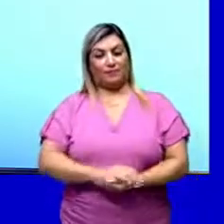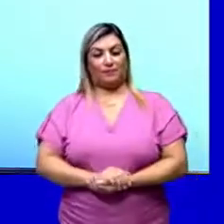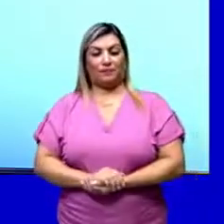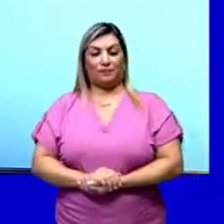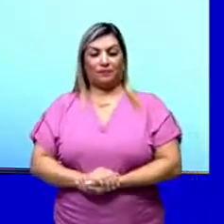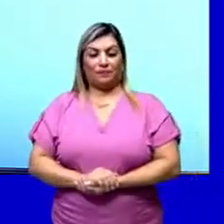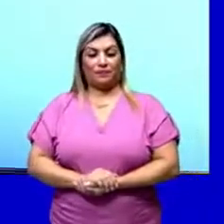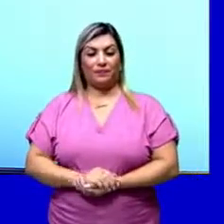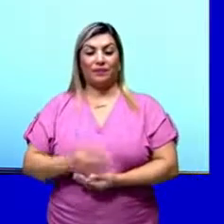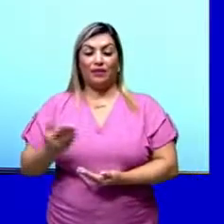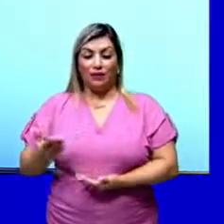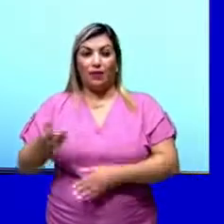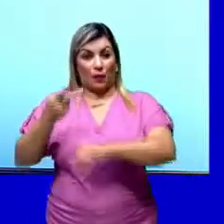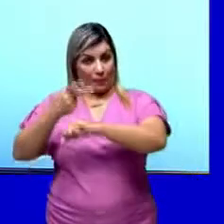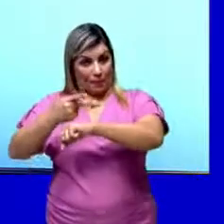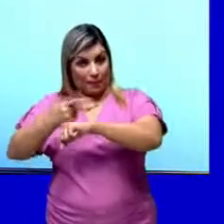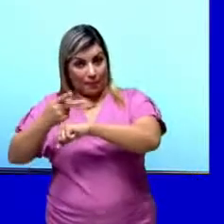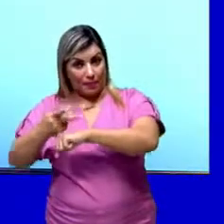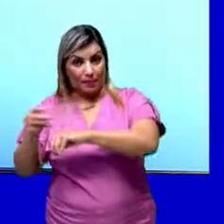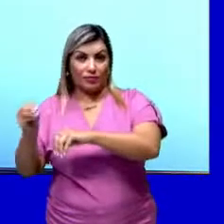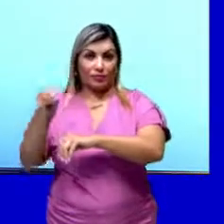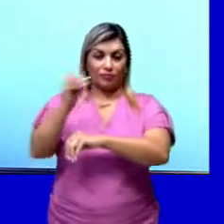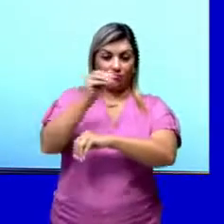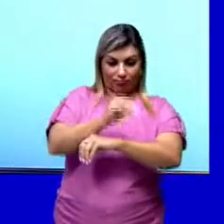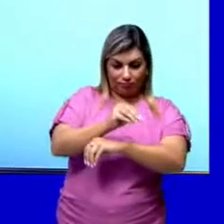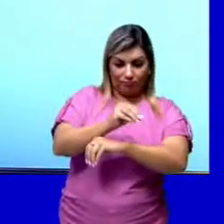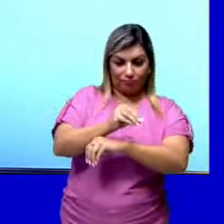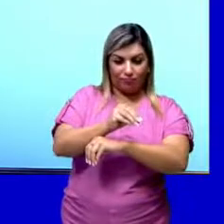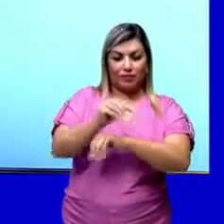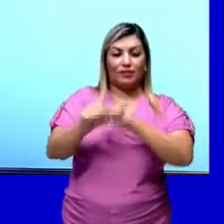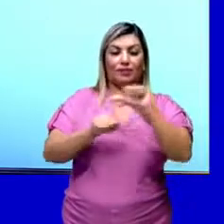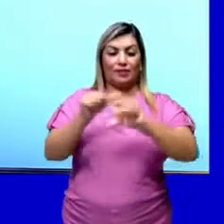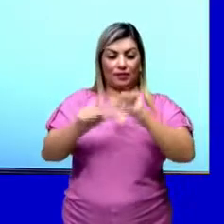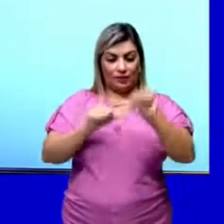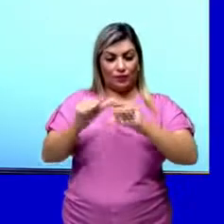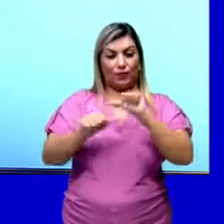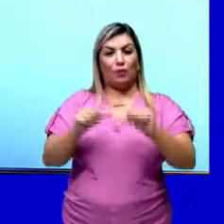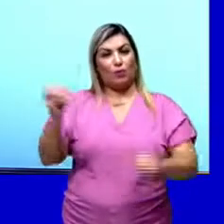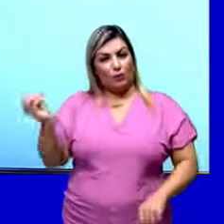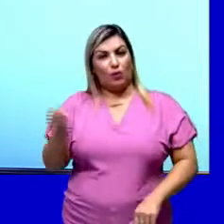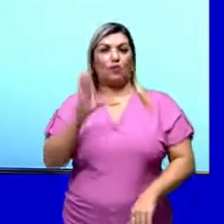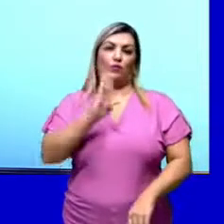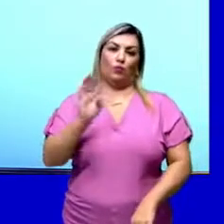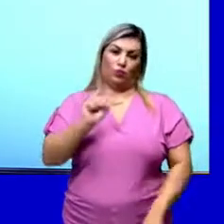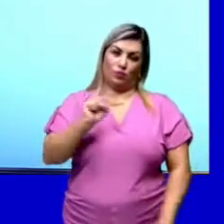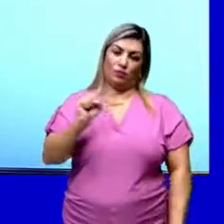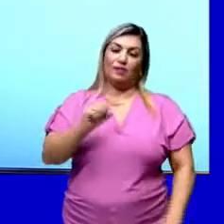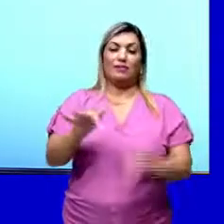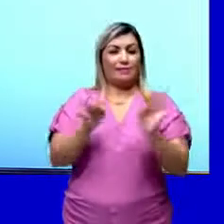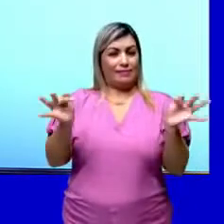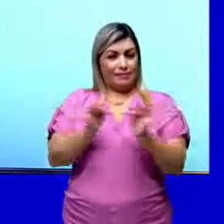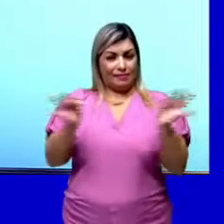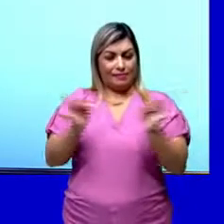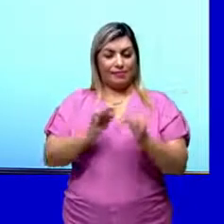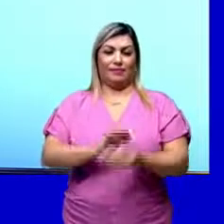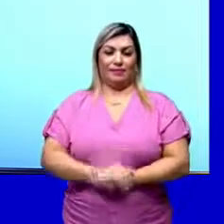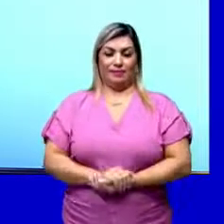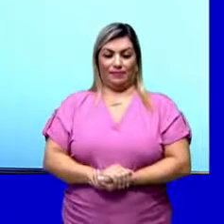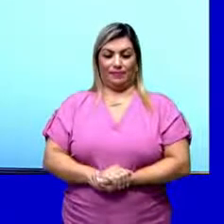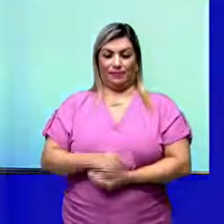Certo? E a prata que foi deslocada vai se tornar a nova substância simples. Tá?